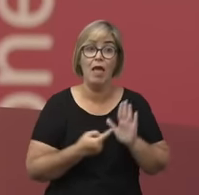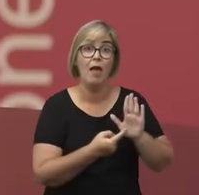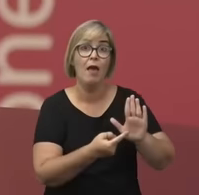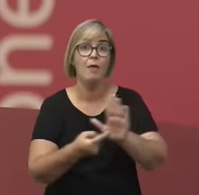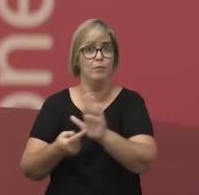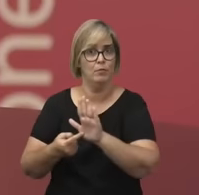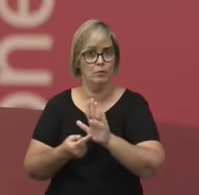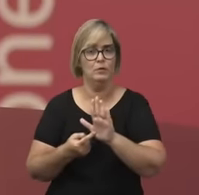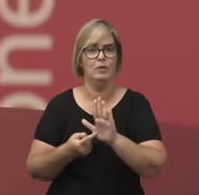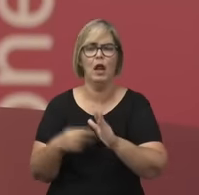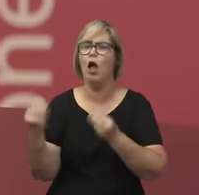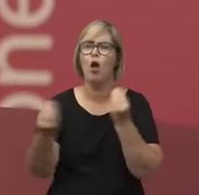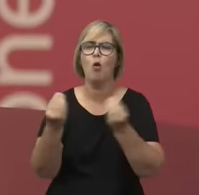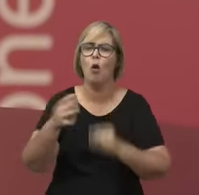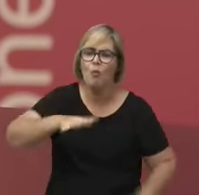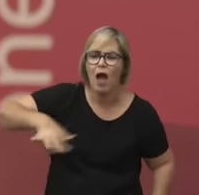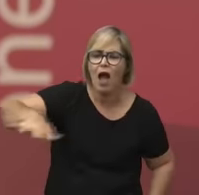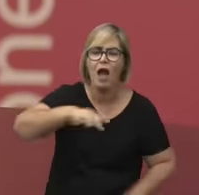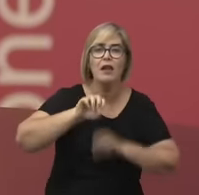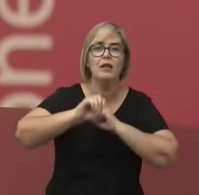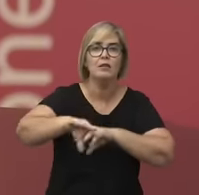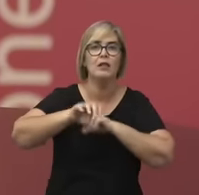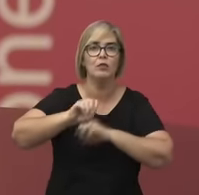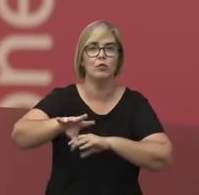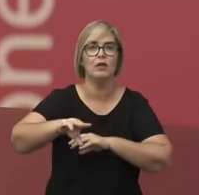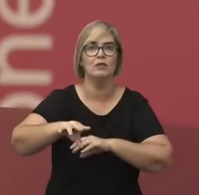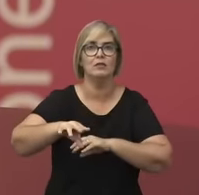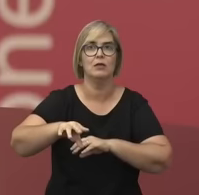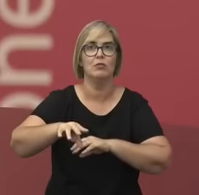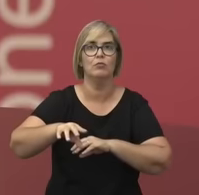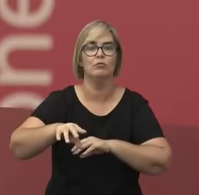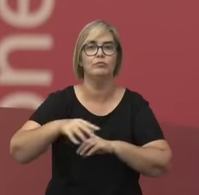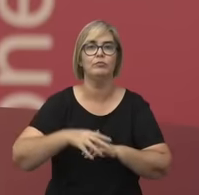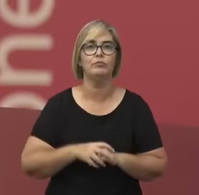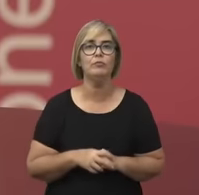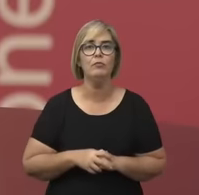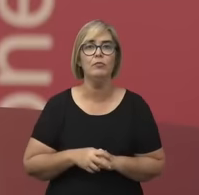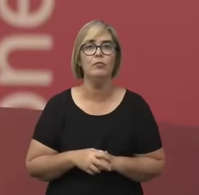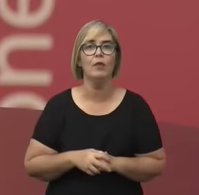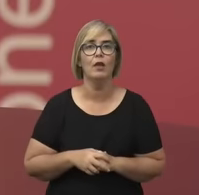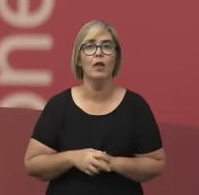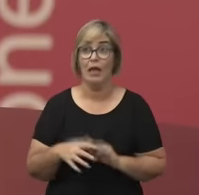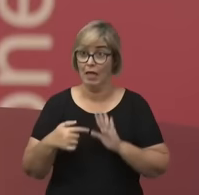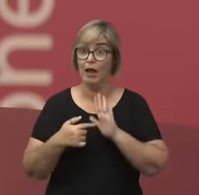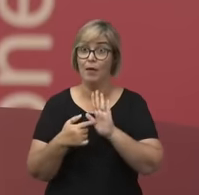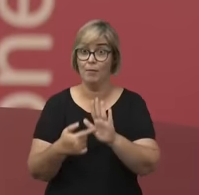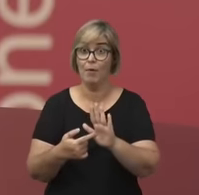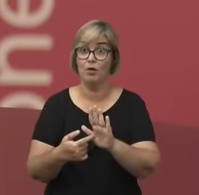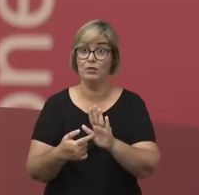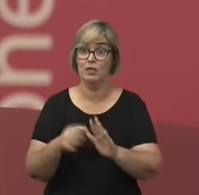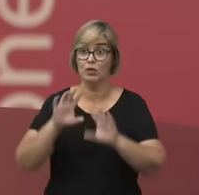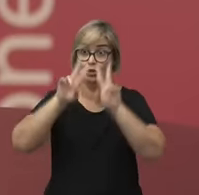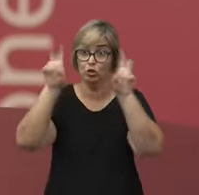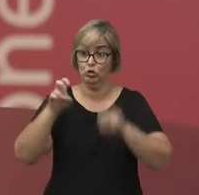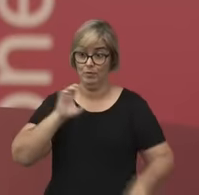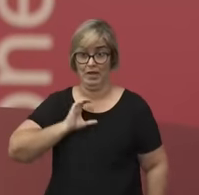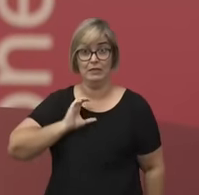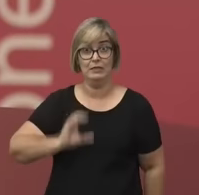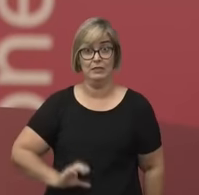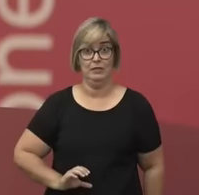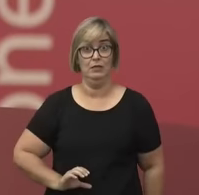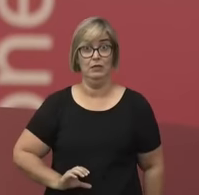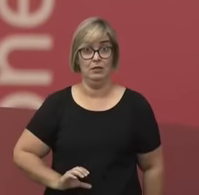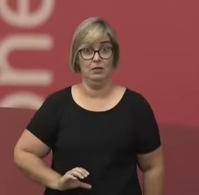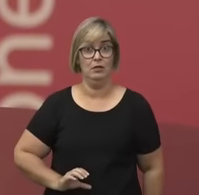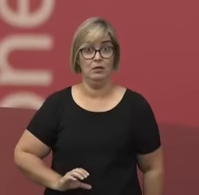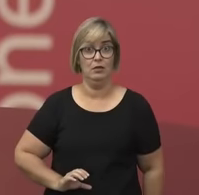a educação ela leva imediatamente à questão da cidadania e que a educação